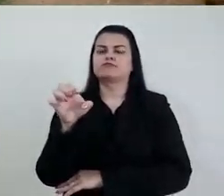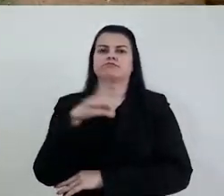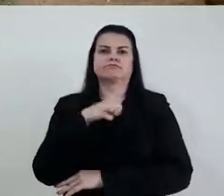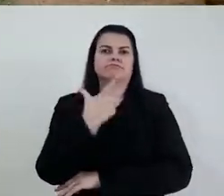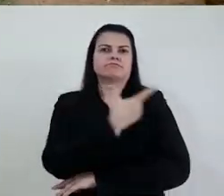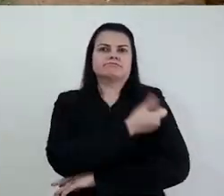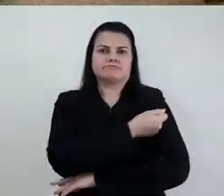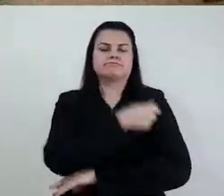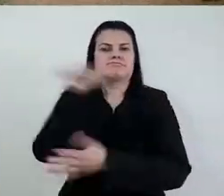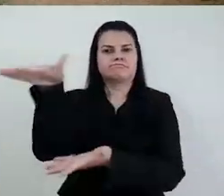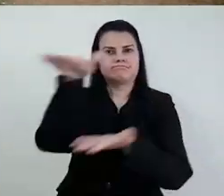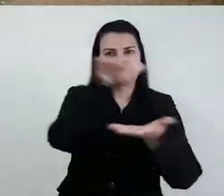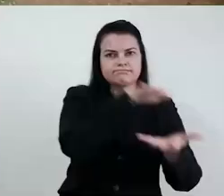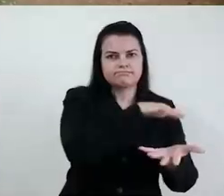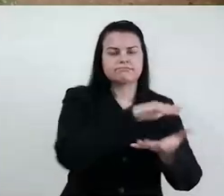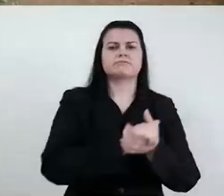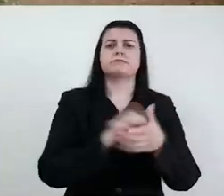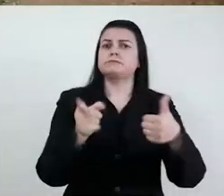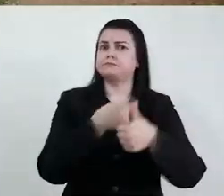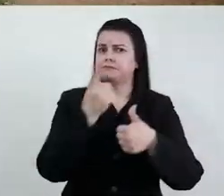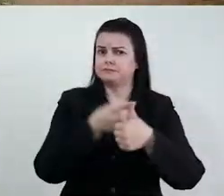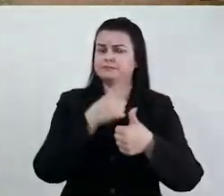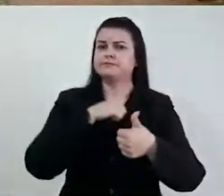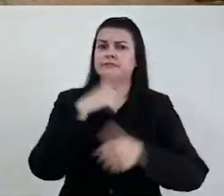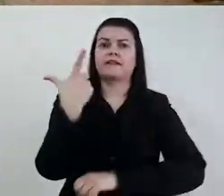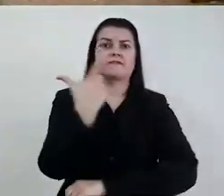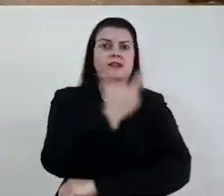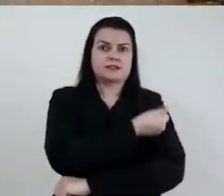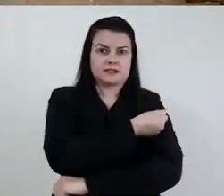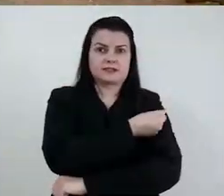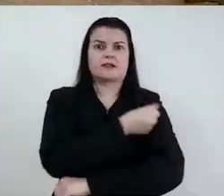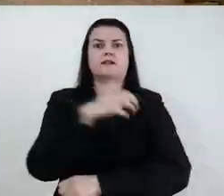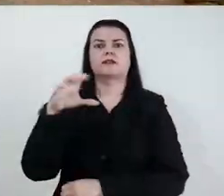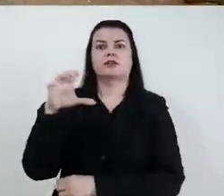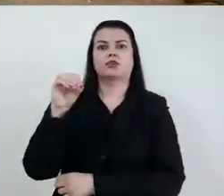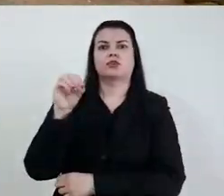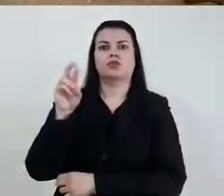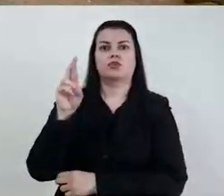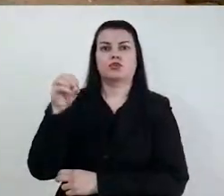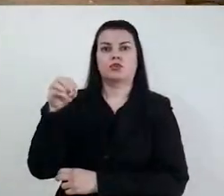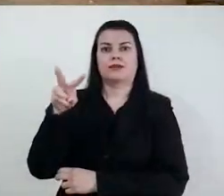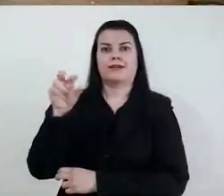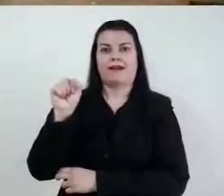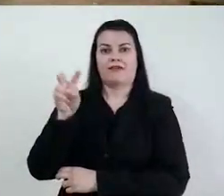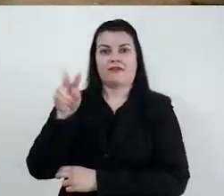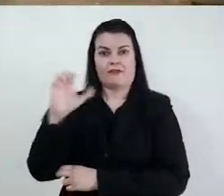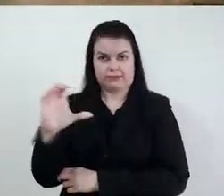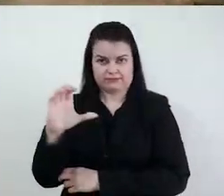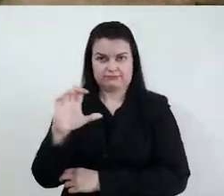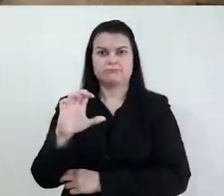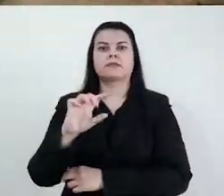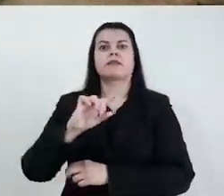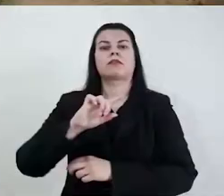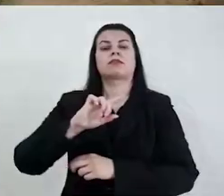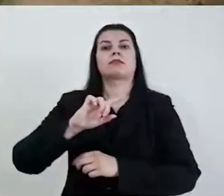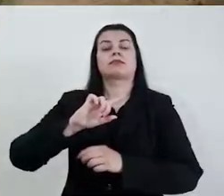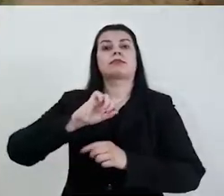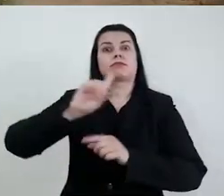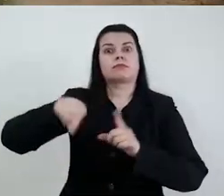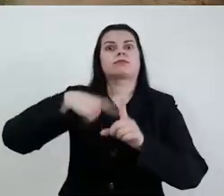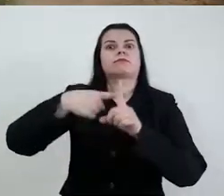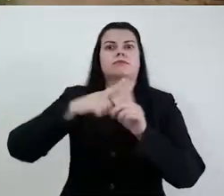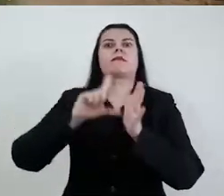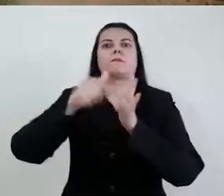primeiro envio, salientando que primeiro teremos as vacinas com a Coronavac do Instituto